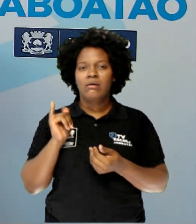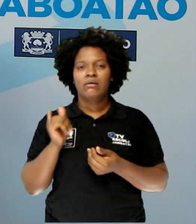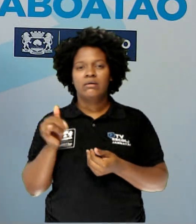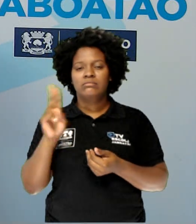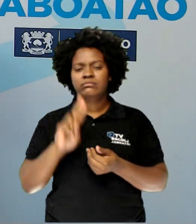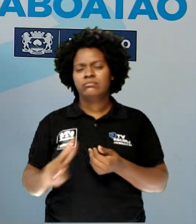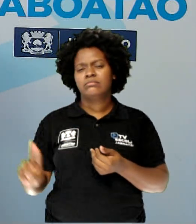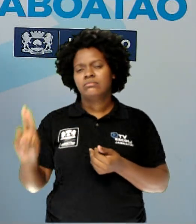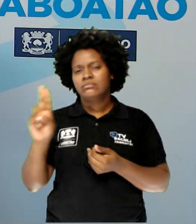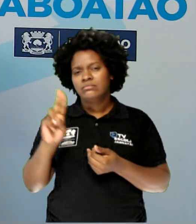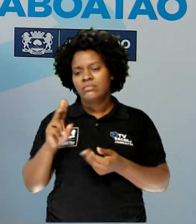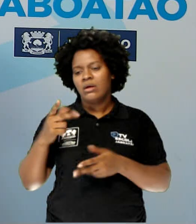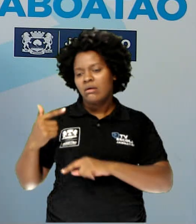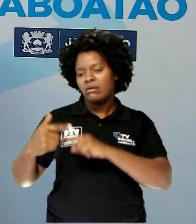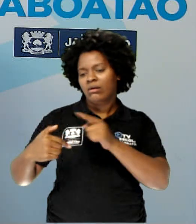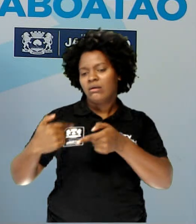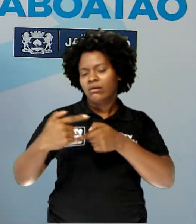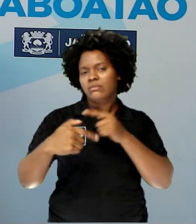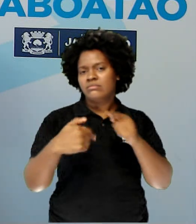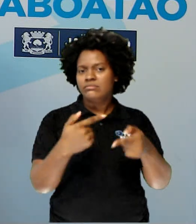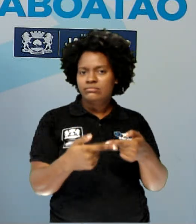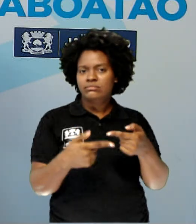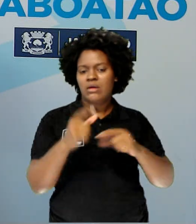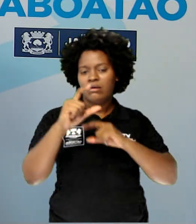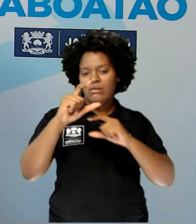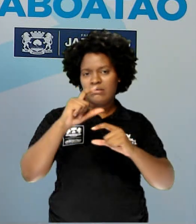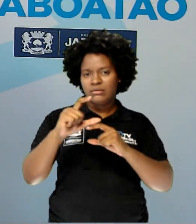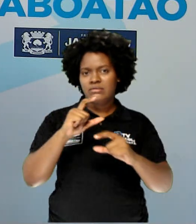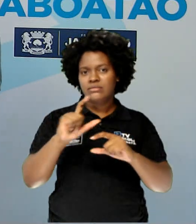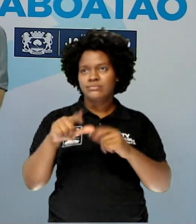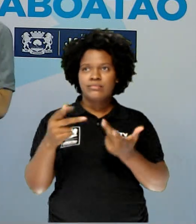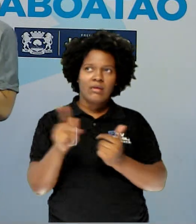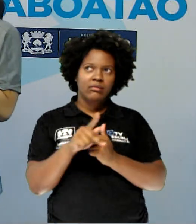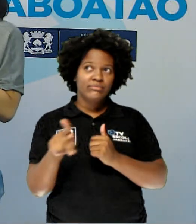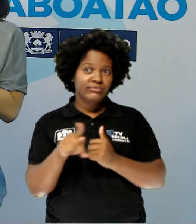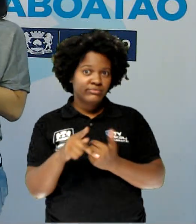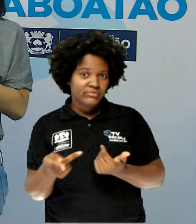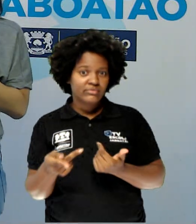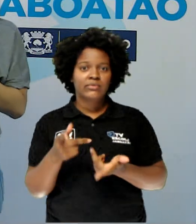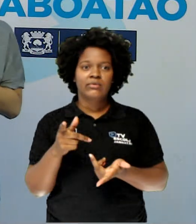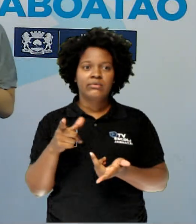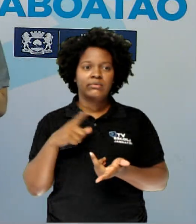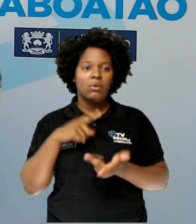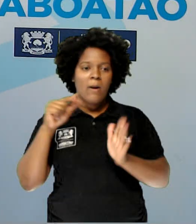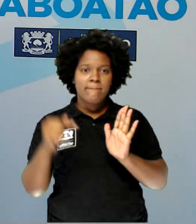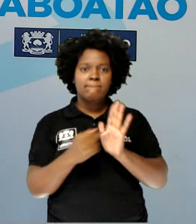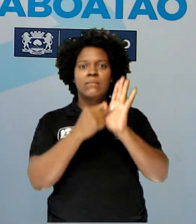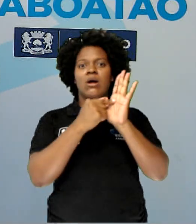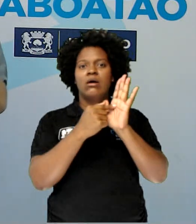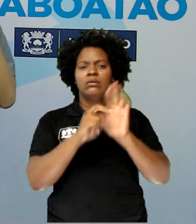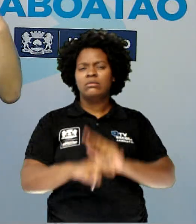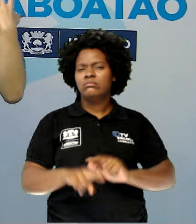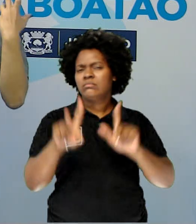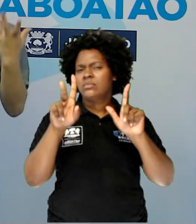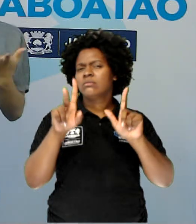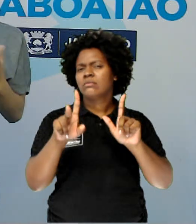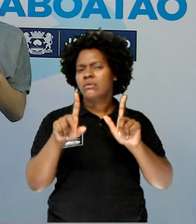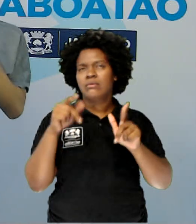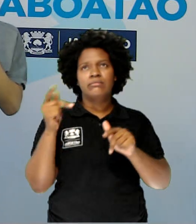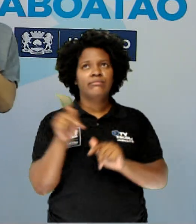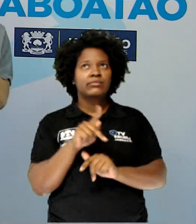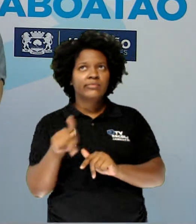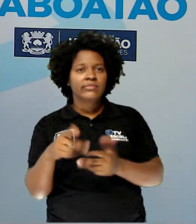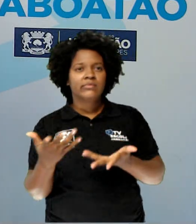utilizada, uma sequencialidade de quadrinhos. A alóio tem uma pontuação diversificada. A